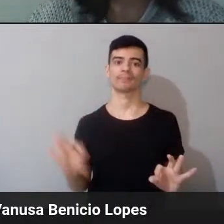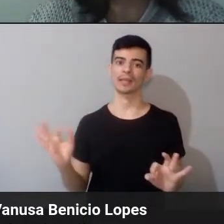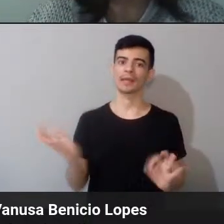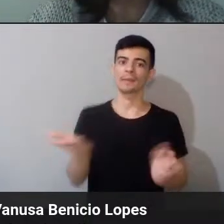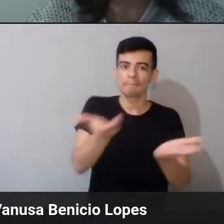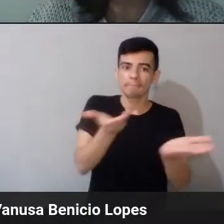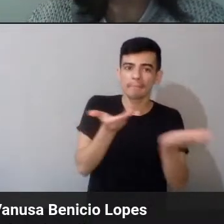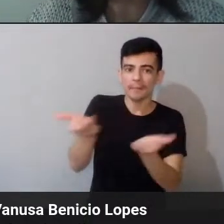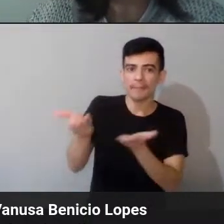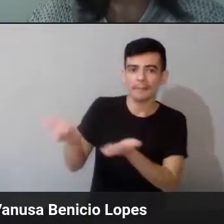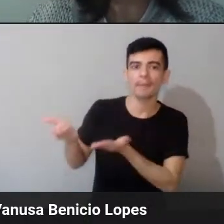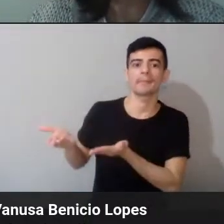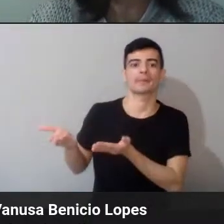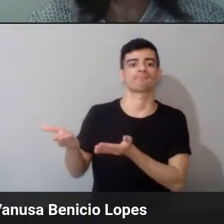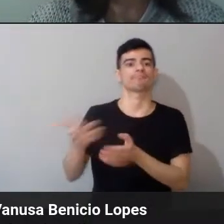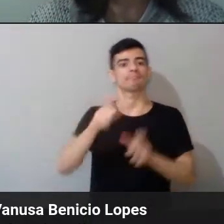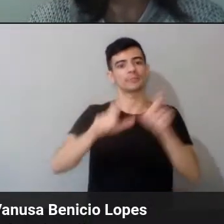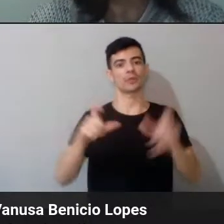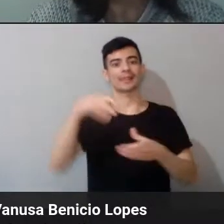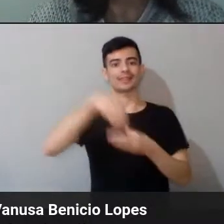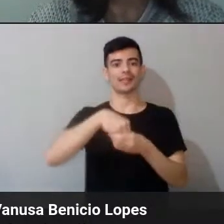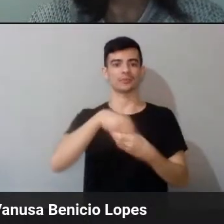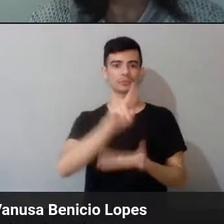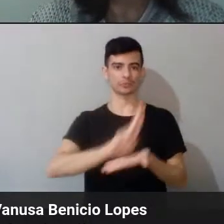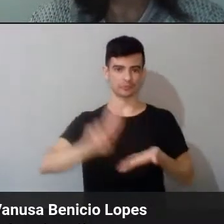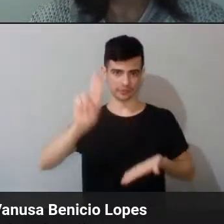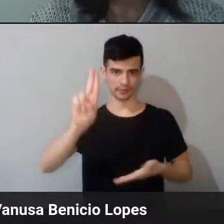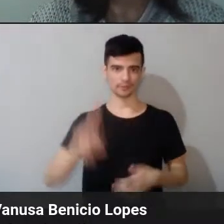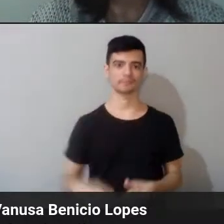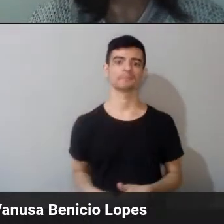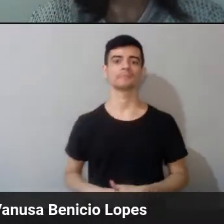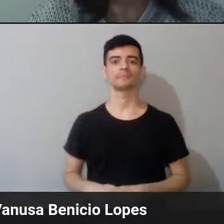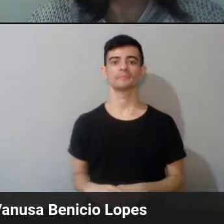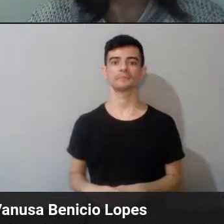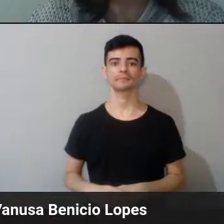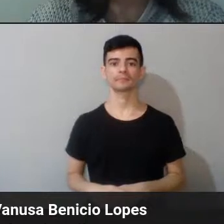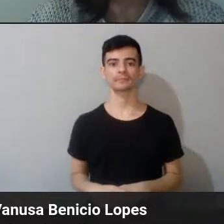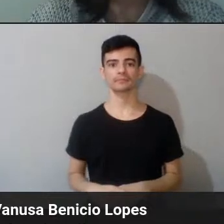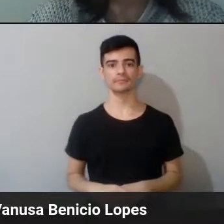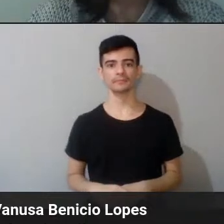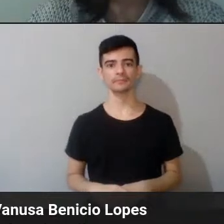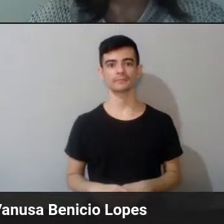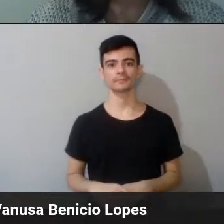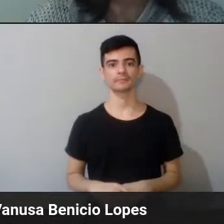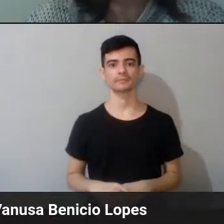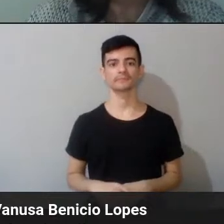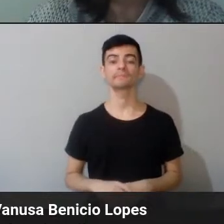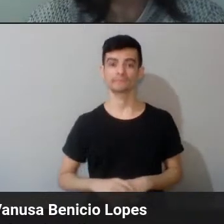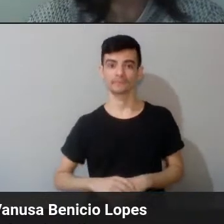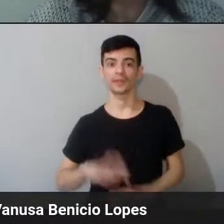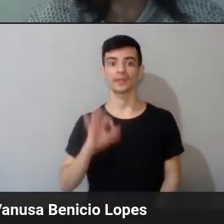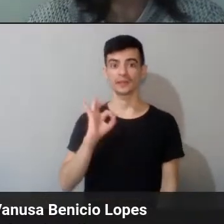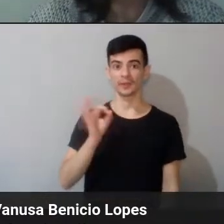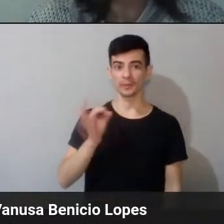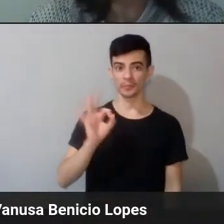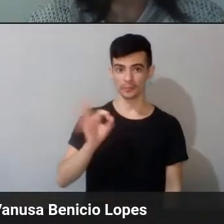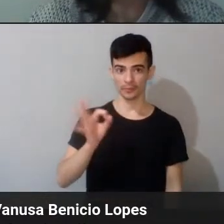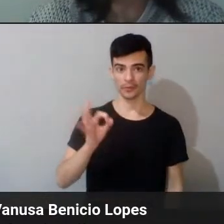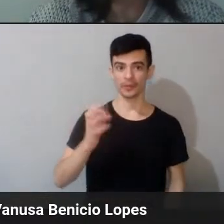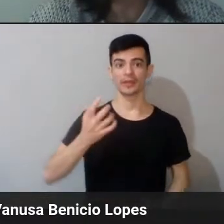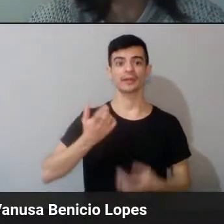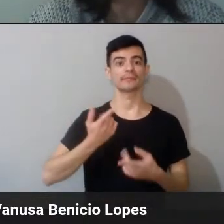da instituição, né? É, porque assim, às vezes, né? Os títulos que